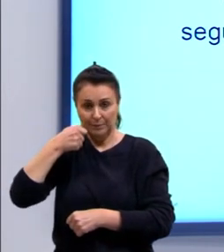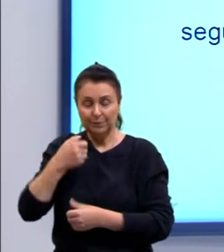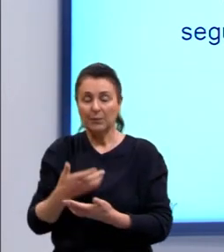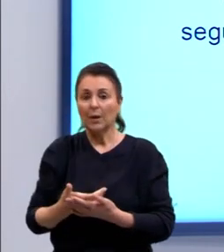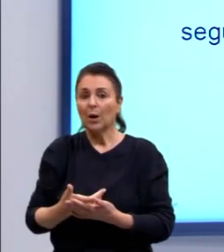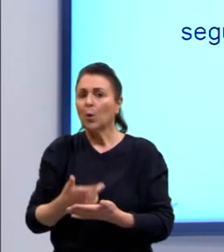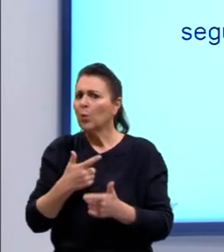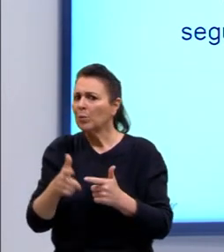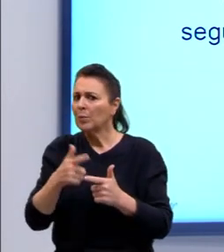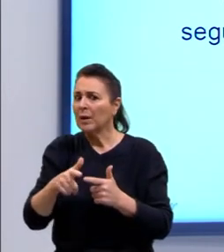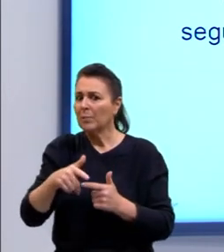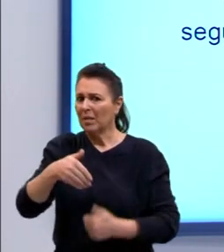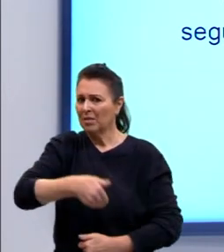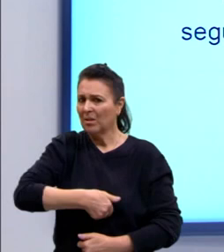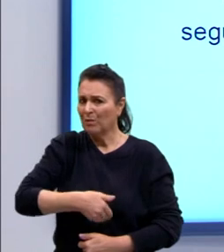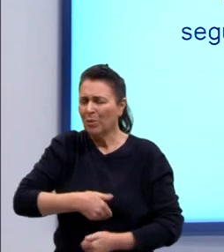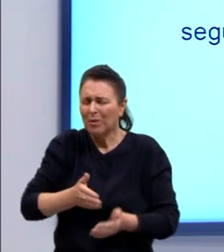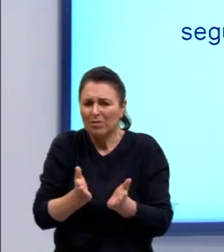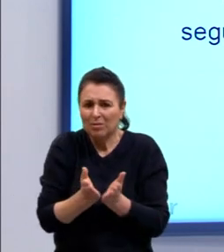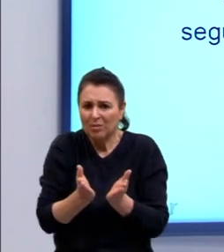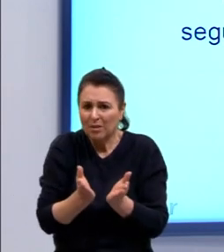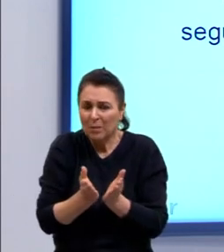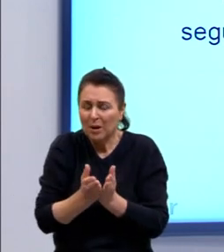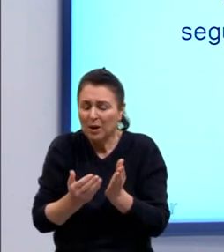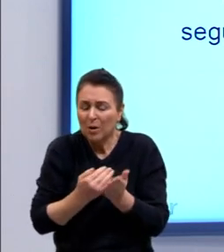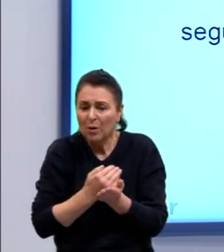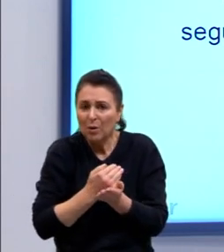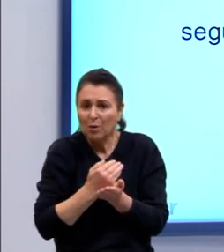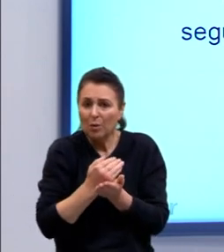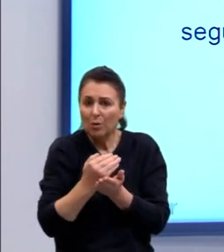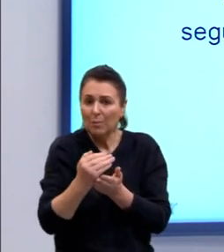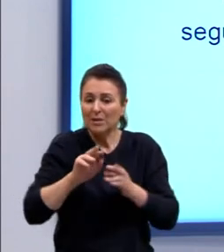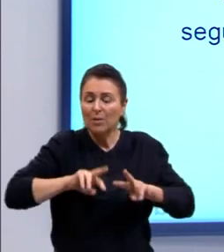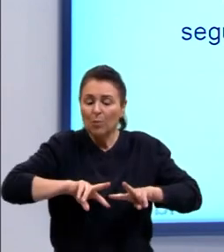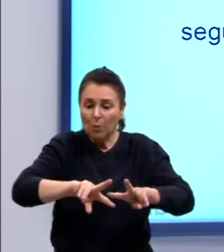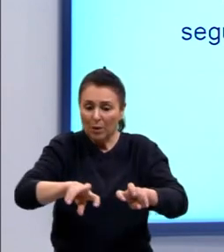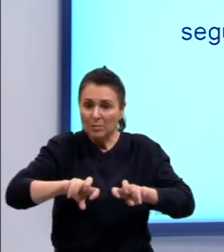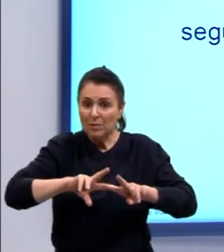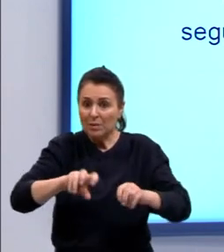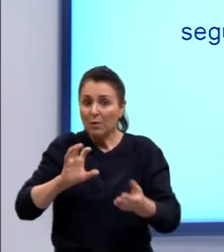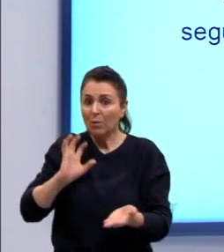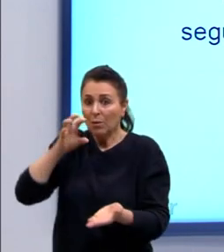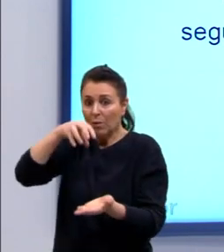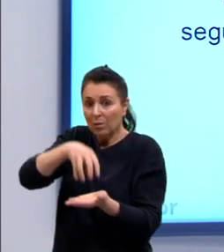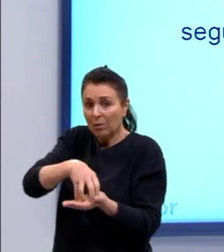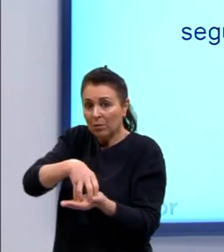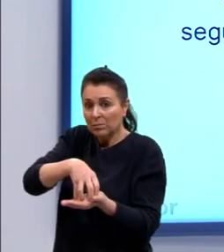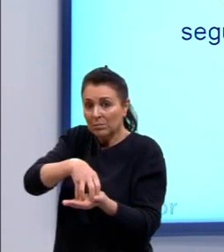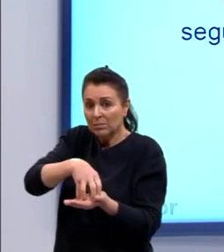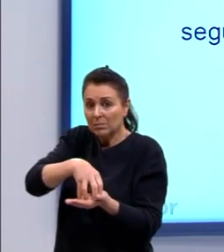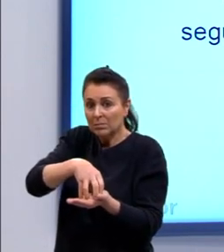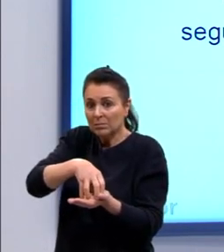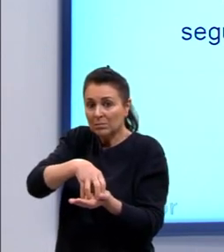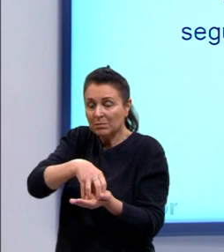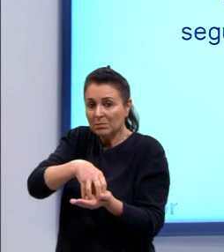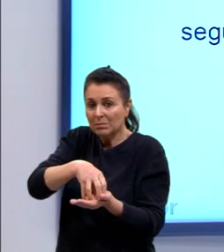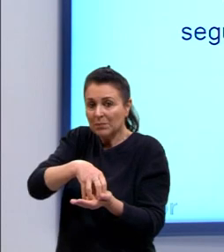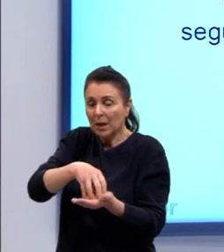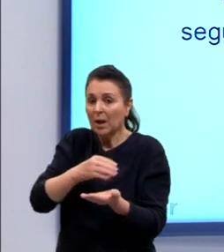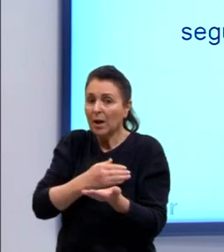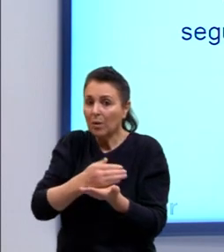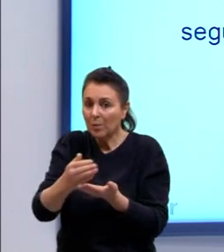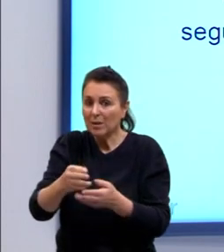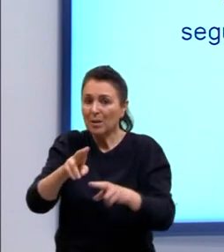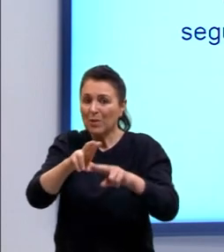problema da fome e da miséria, ele surge com a exploração colonial. Ela é uma questão que surge exatamente dessa